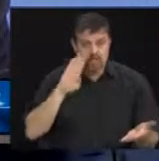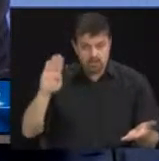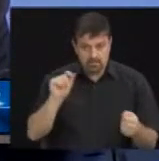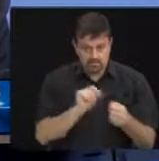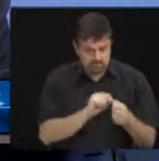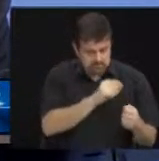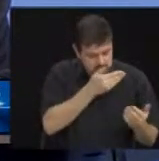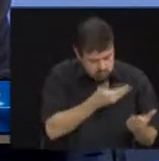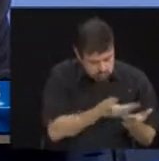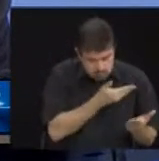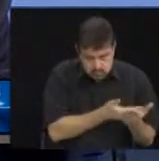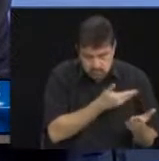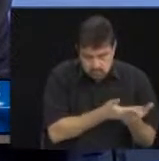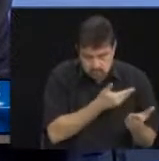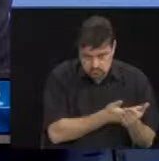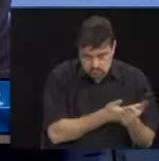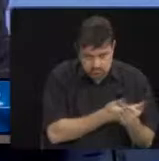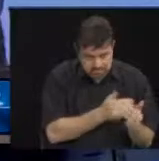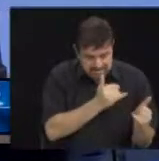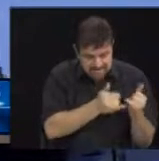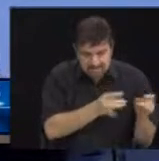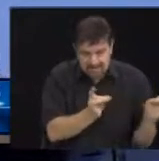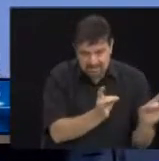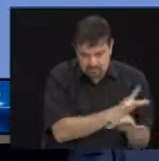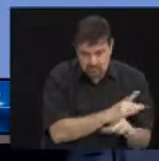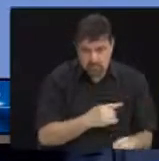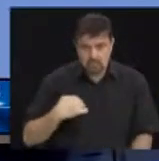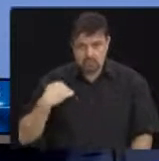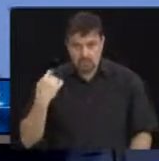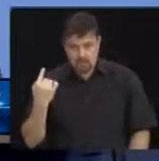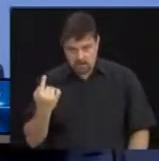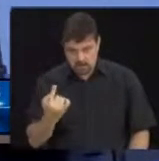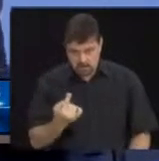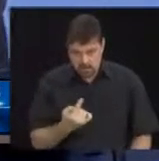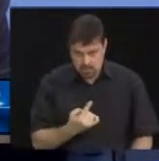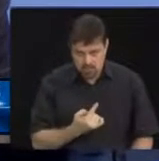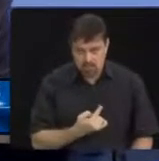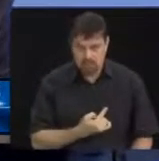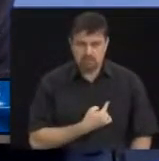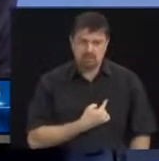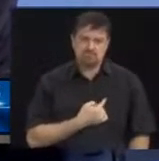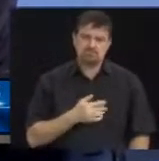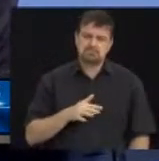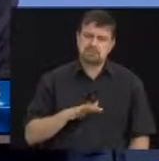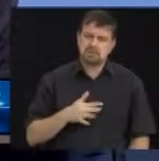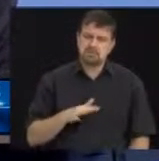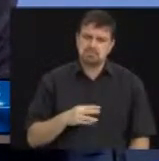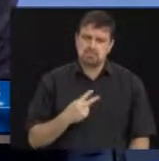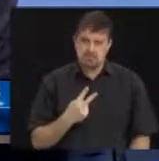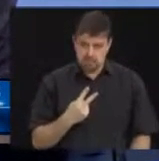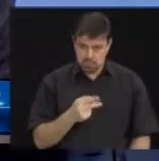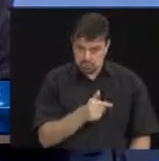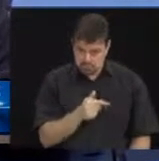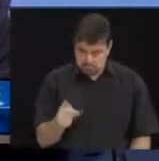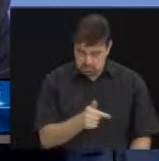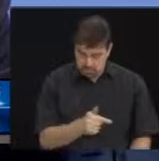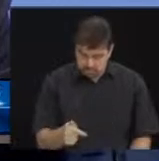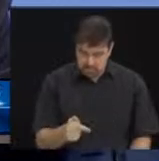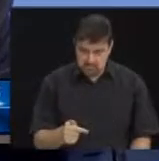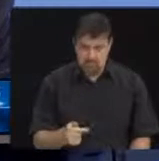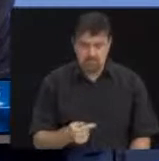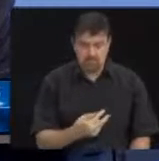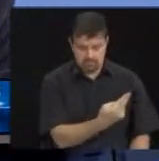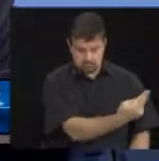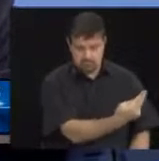nós receberemos, Ângelo Barreto, mais tardar aqui umas duas semanas, uma resposta concreta